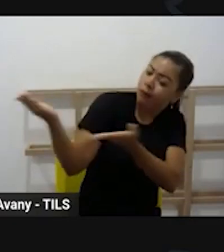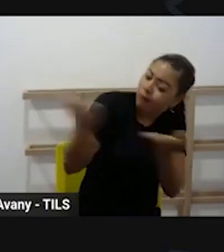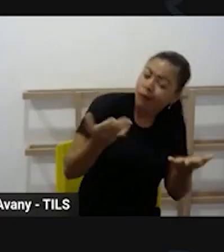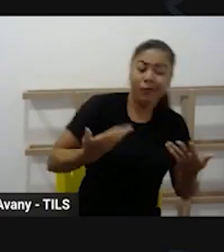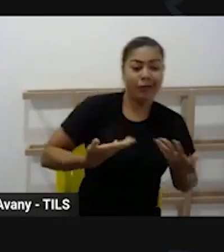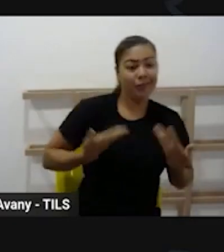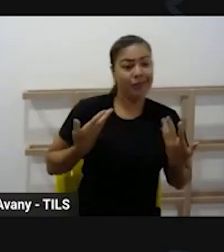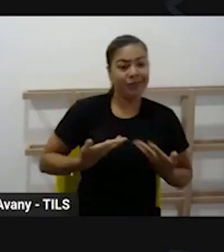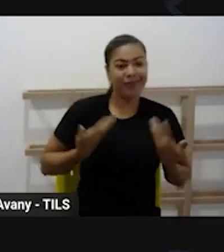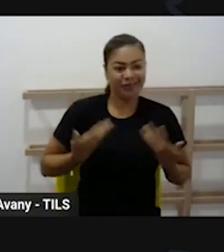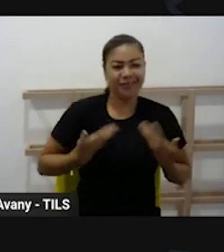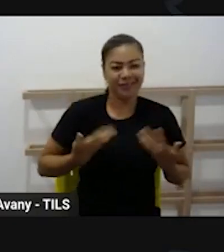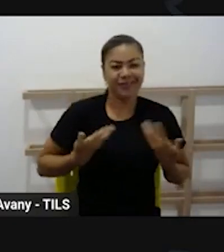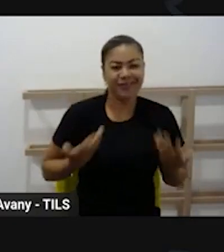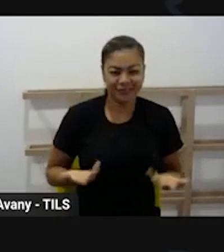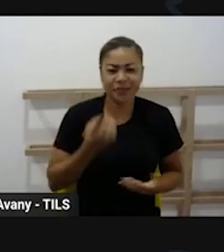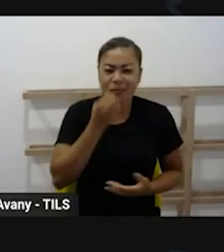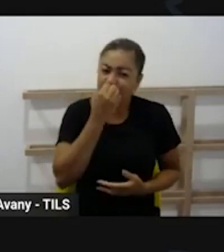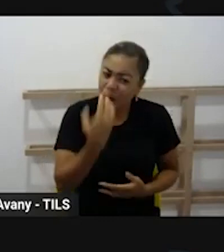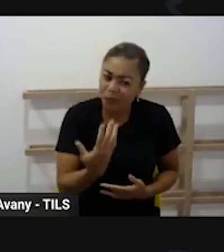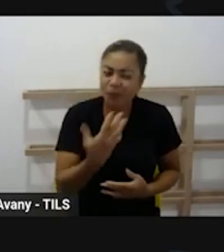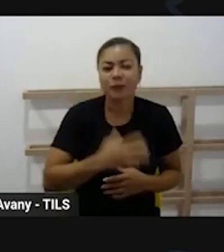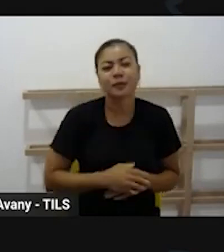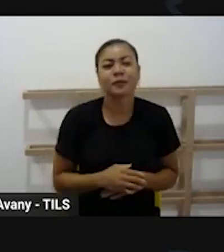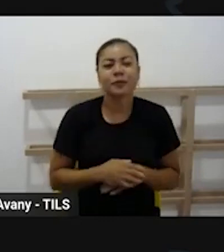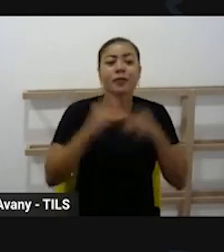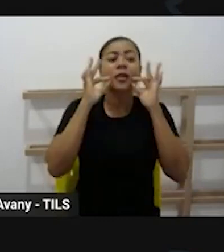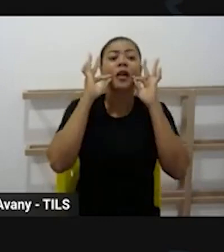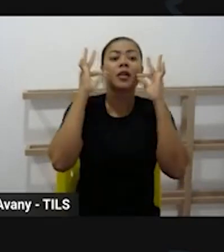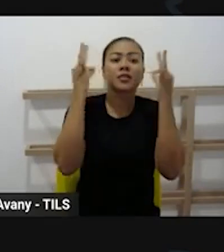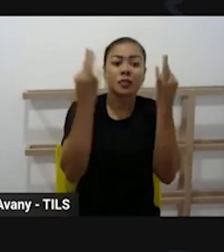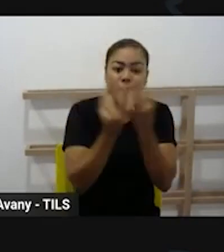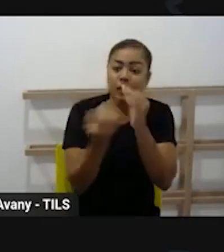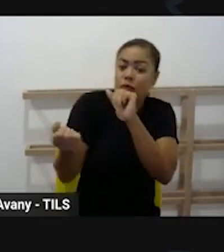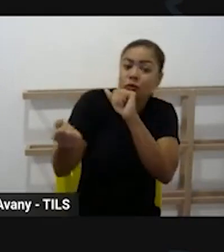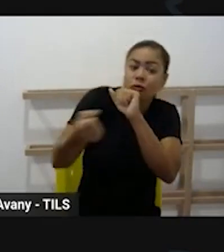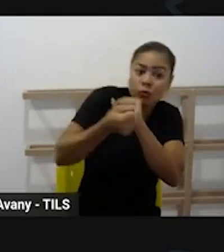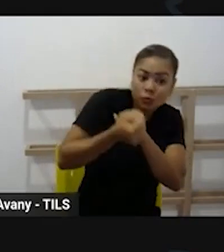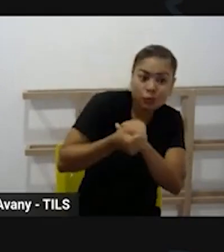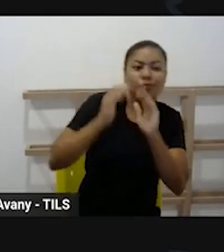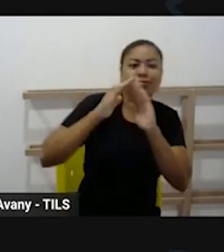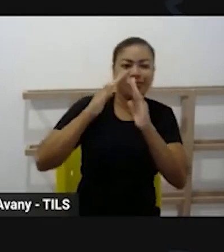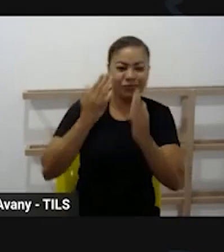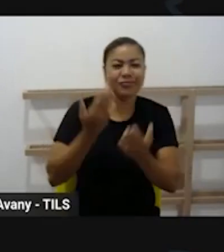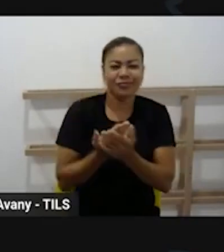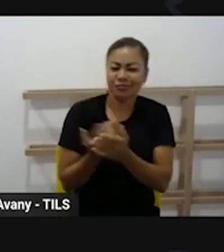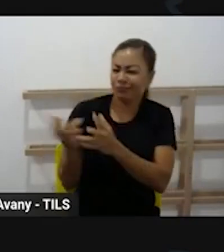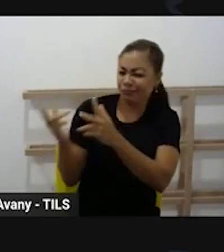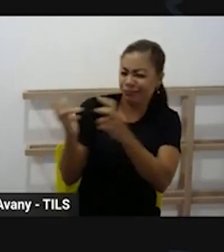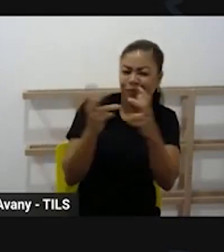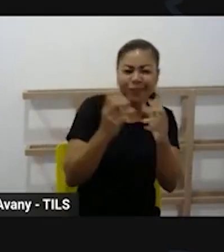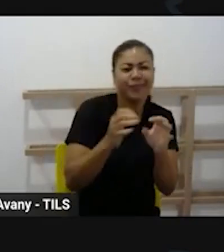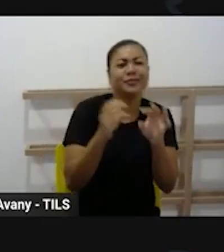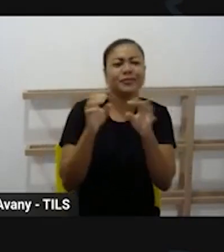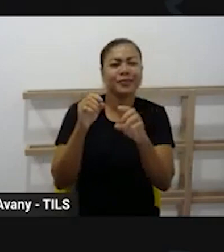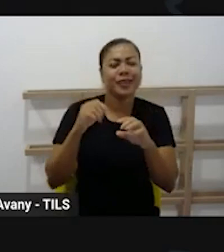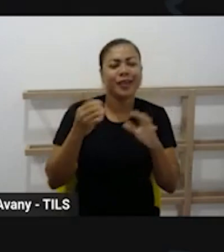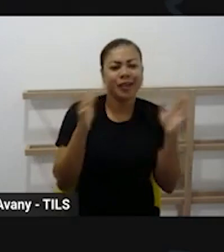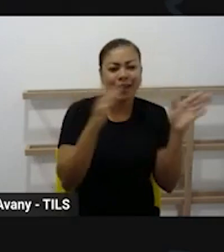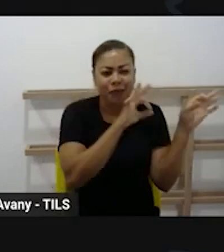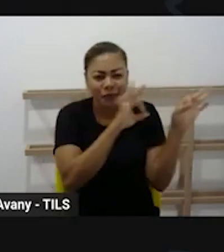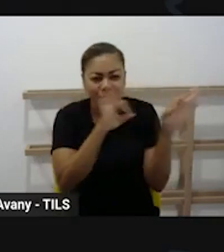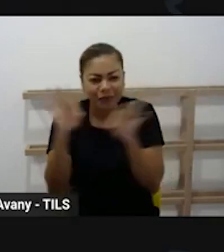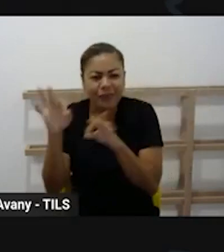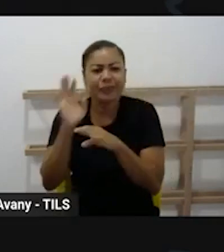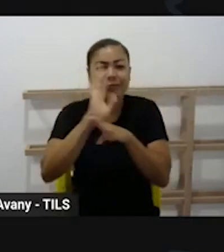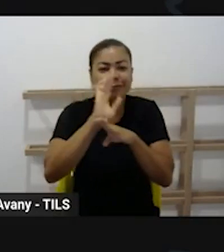2023, trazendo as famílias para a escola. Então, a gente está observando, a gente está vendo os vídeos e as fotografias dessas escolas,